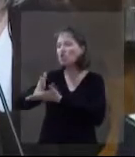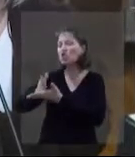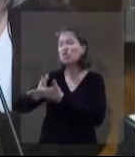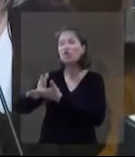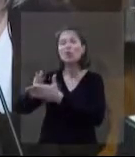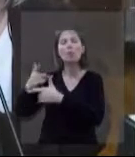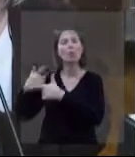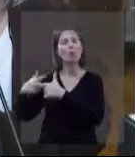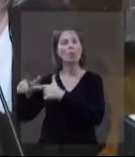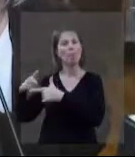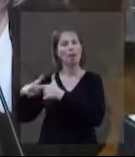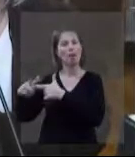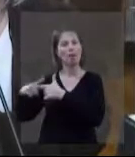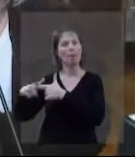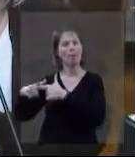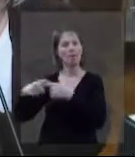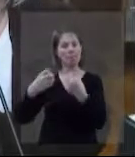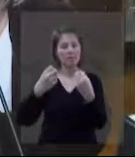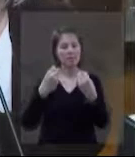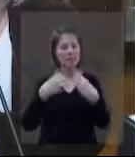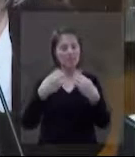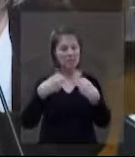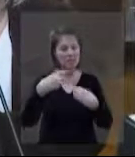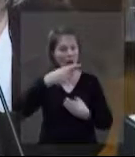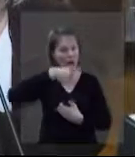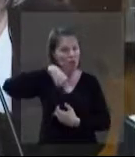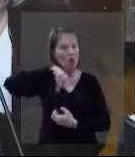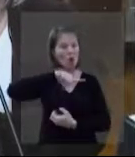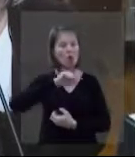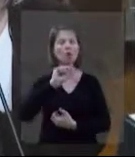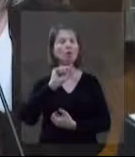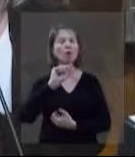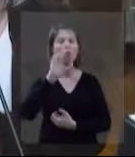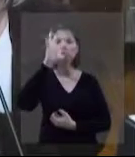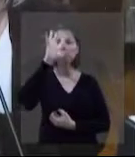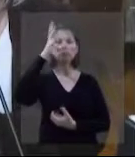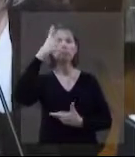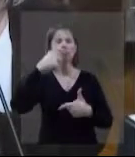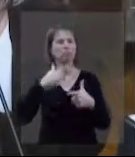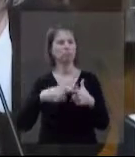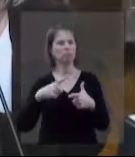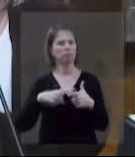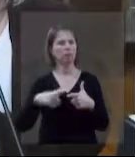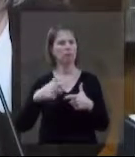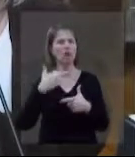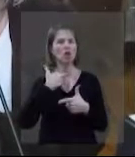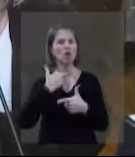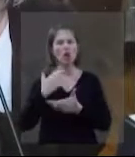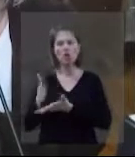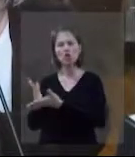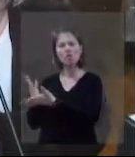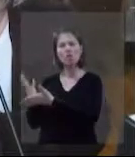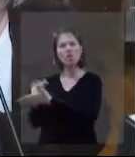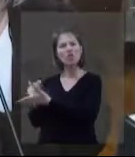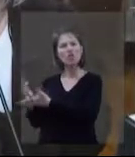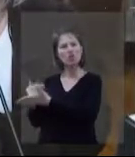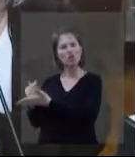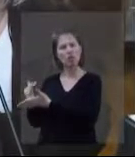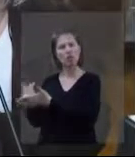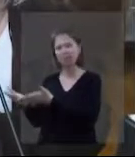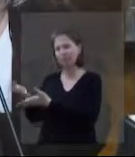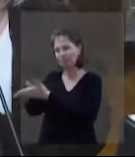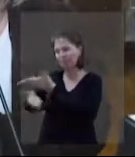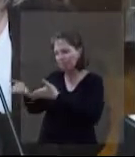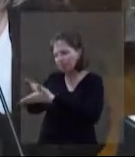compartilhar problemas. A gente foi criado de um jeito que a gente foi criado para resolver problemas, não para compartilhar